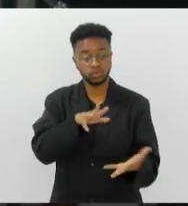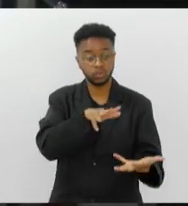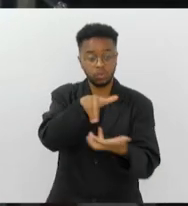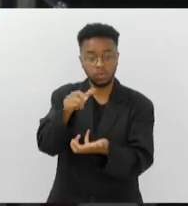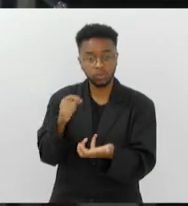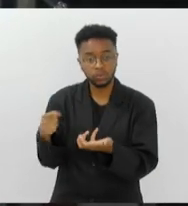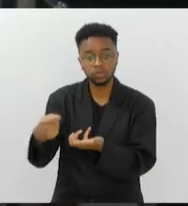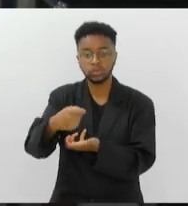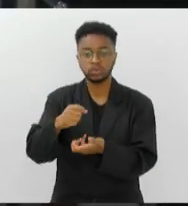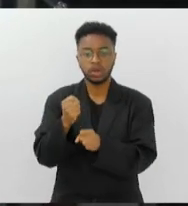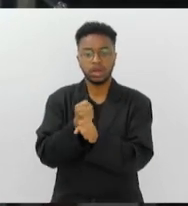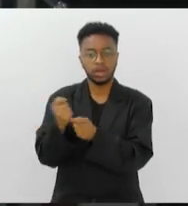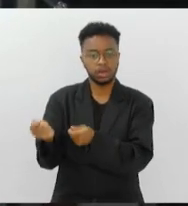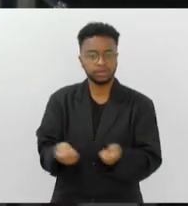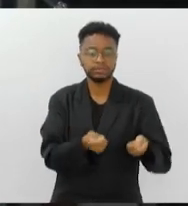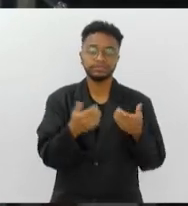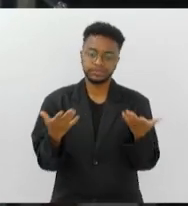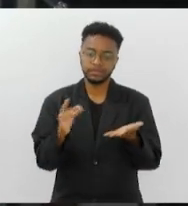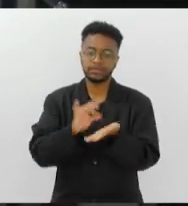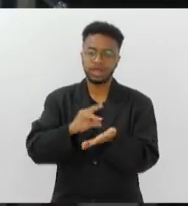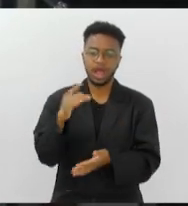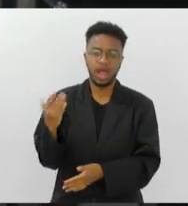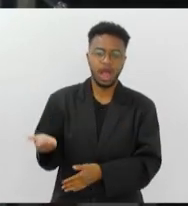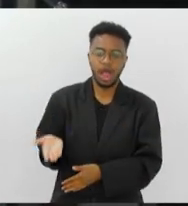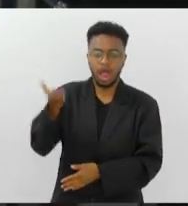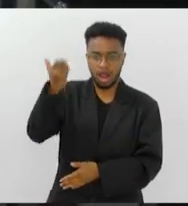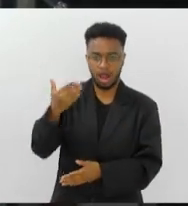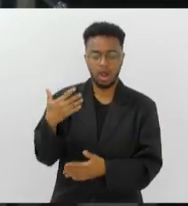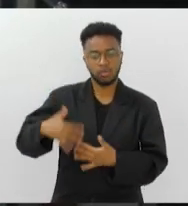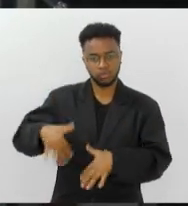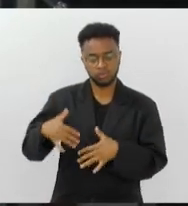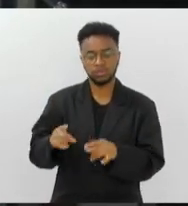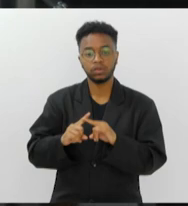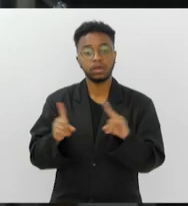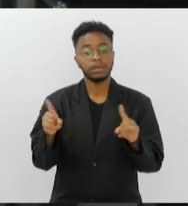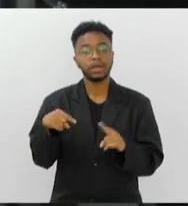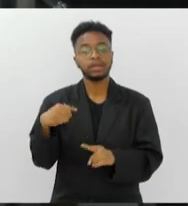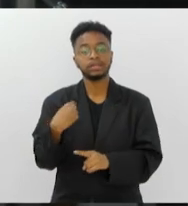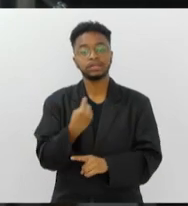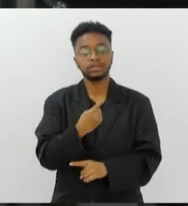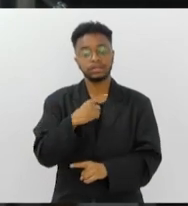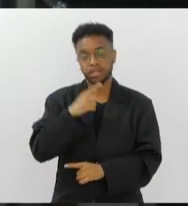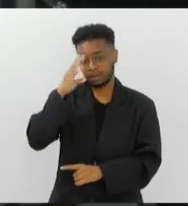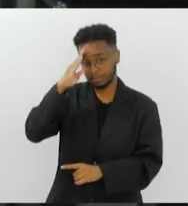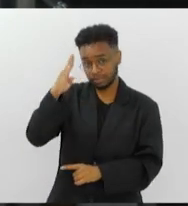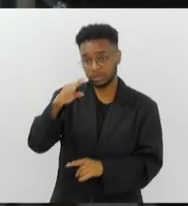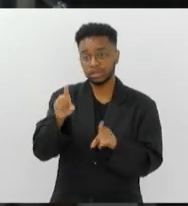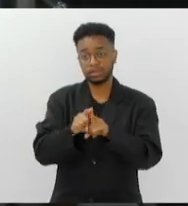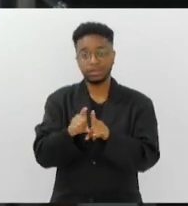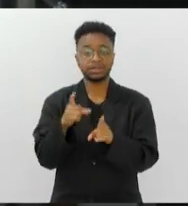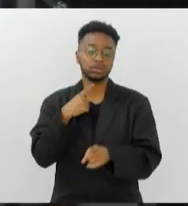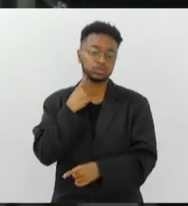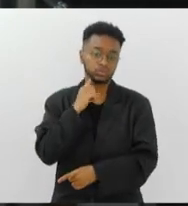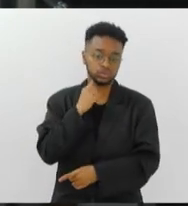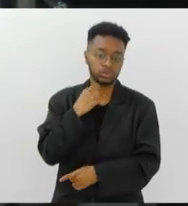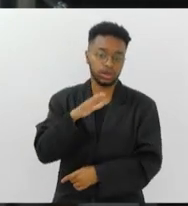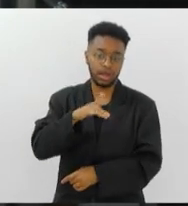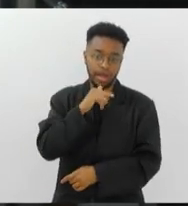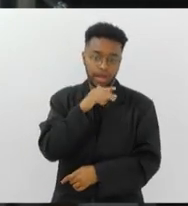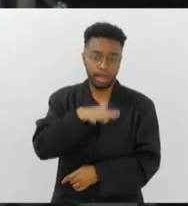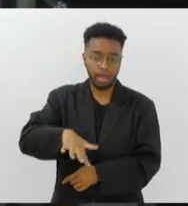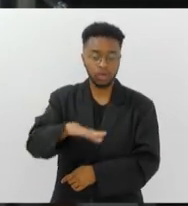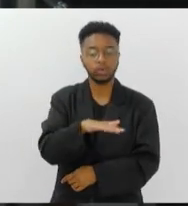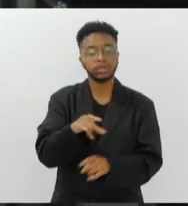ao ano. Então assim, é um valor muito alto. Esses são os principais, mas a gente também tem a destruição de hábitos, a poluição, que são outros